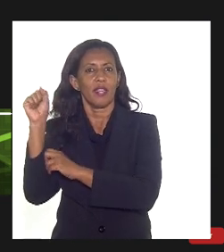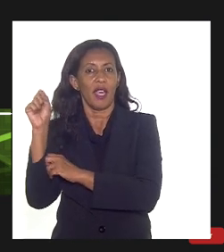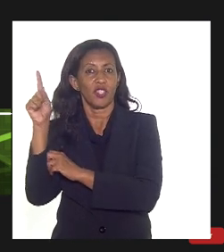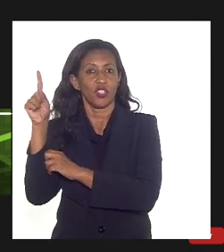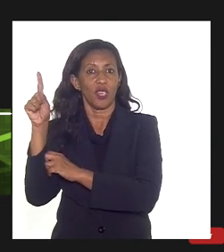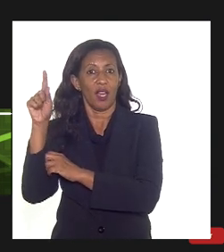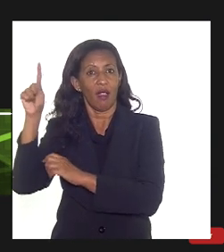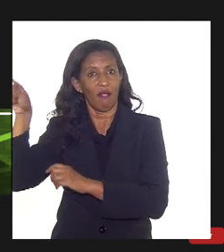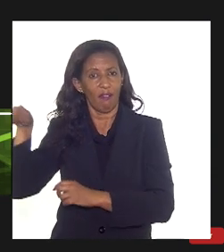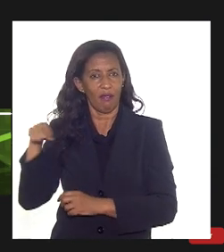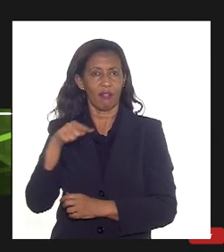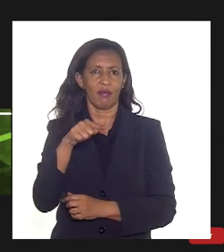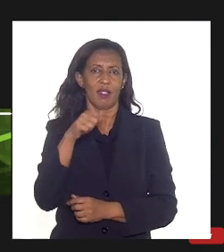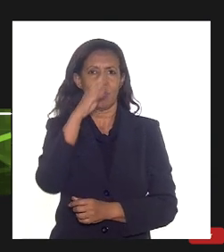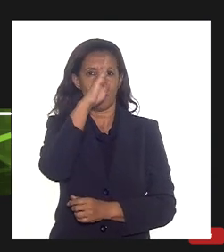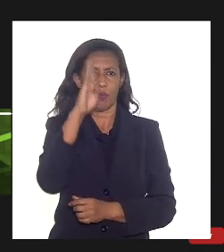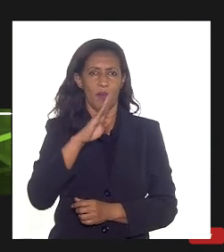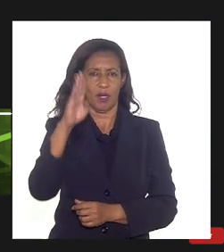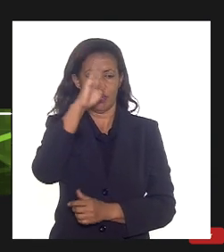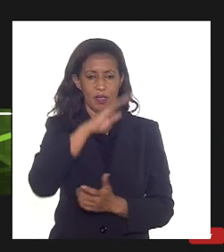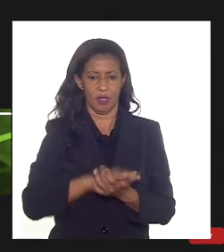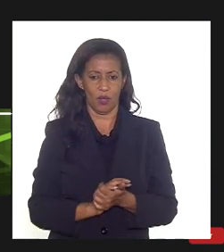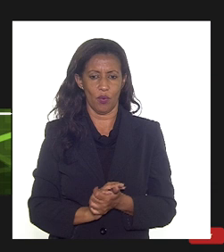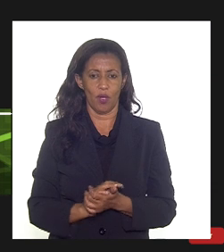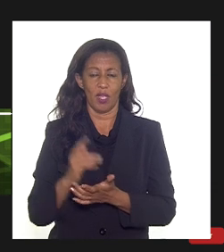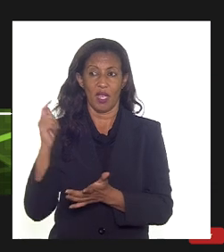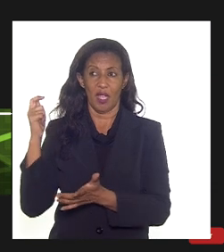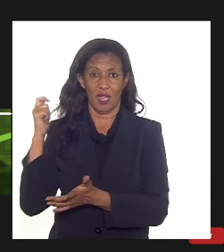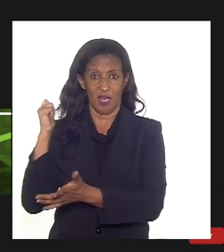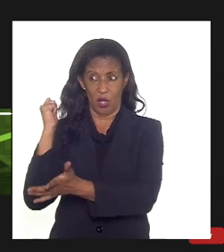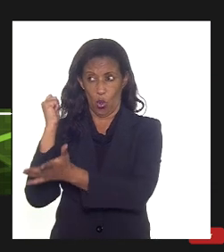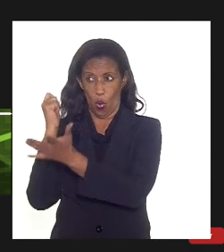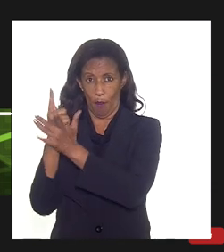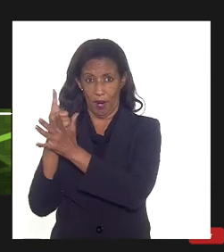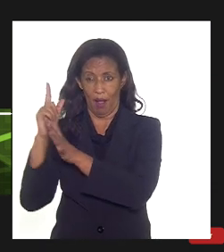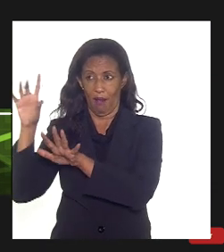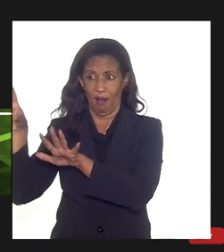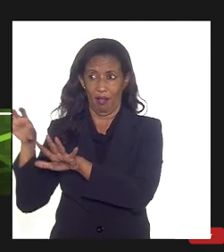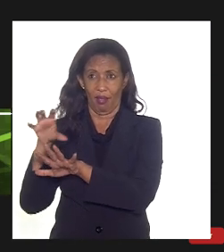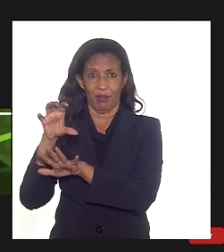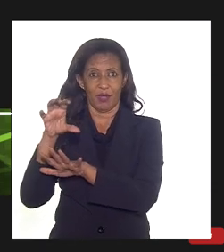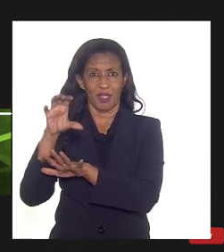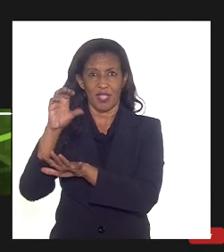que então comprar nesse hub transportar até a costa no Golfo do México